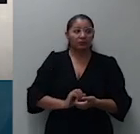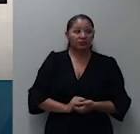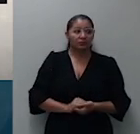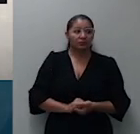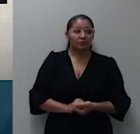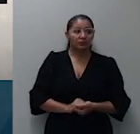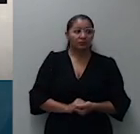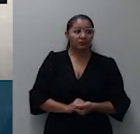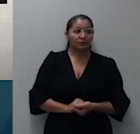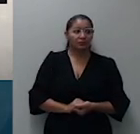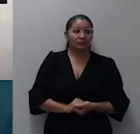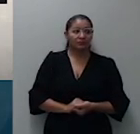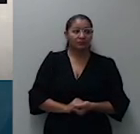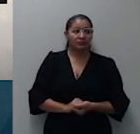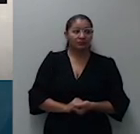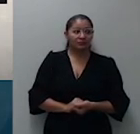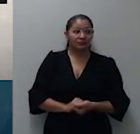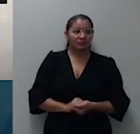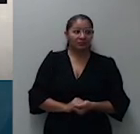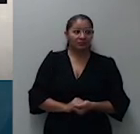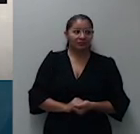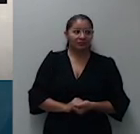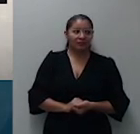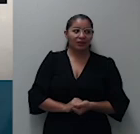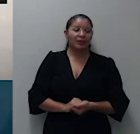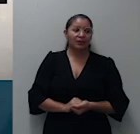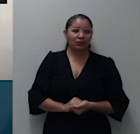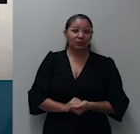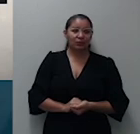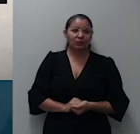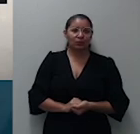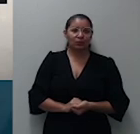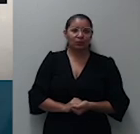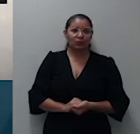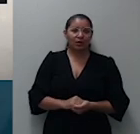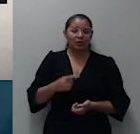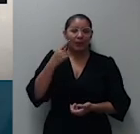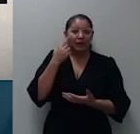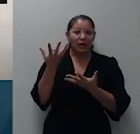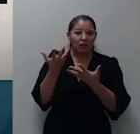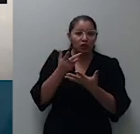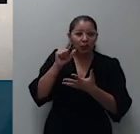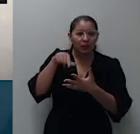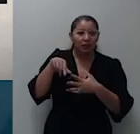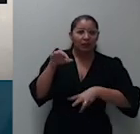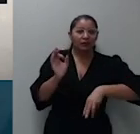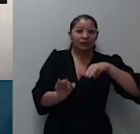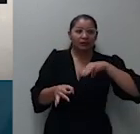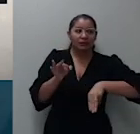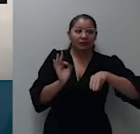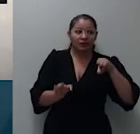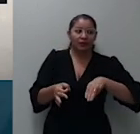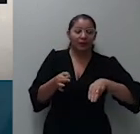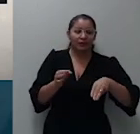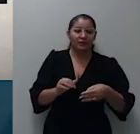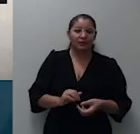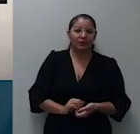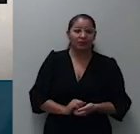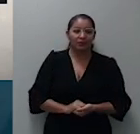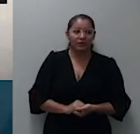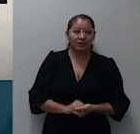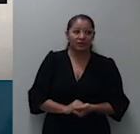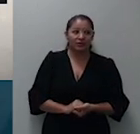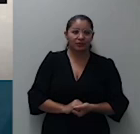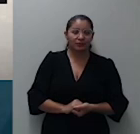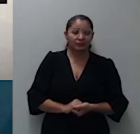.623.098 de Minas Gerais de relatoria do eminente ministro Belize a corroborar